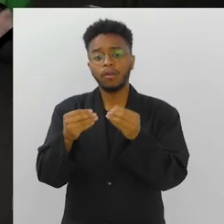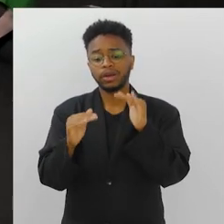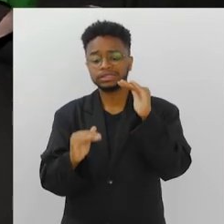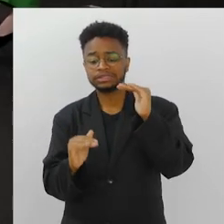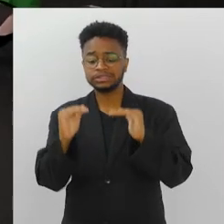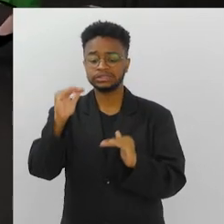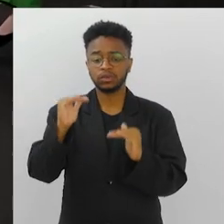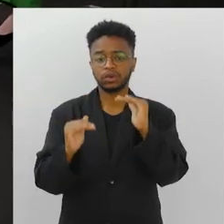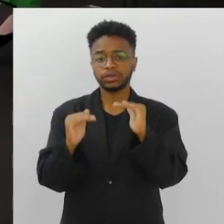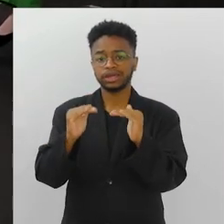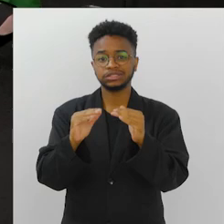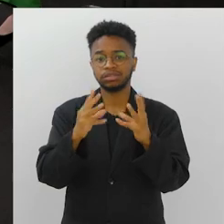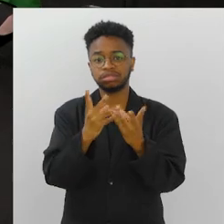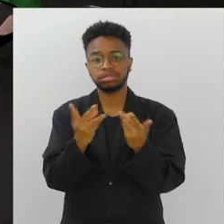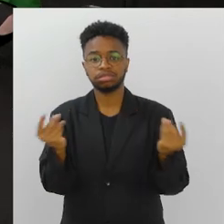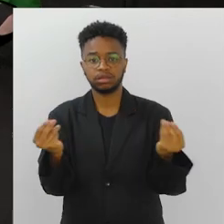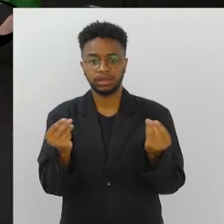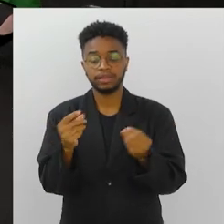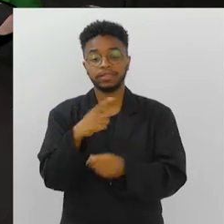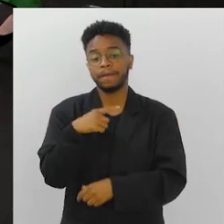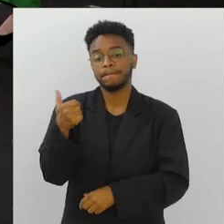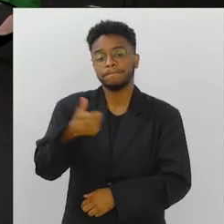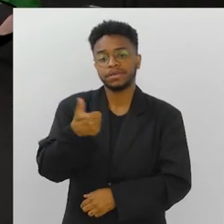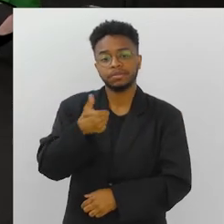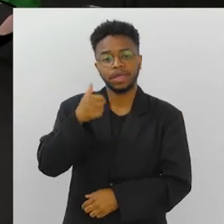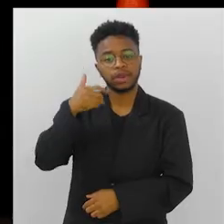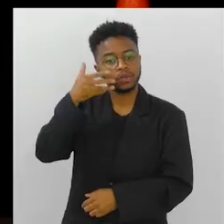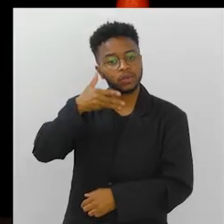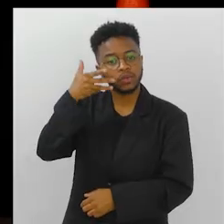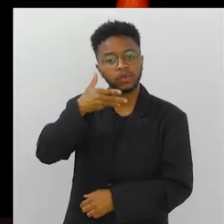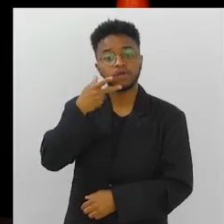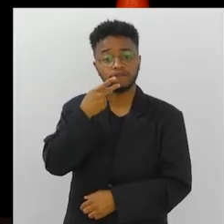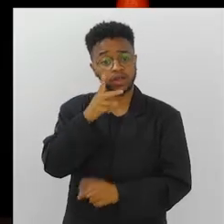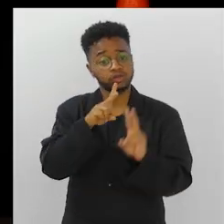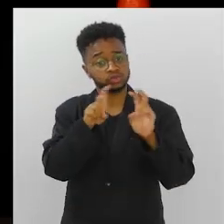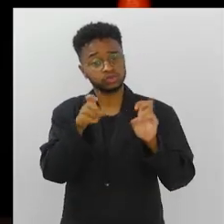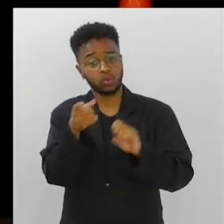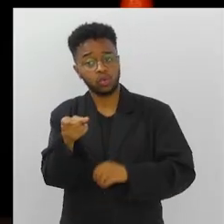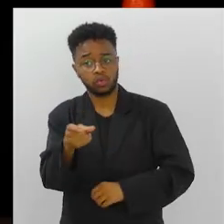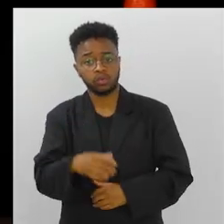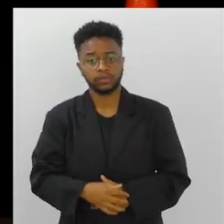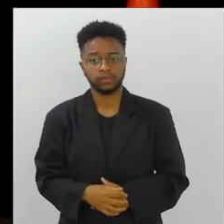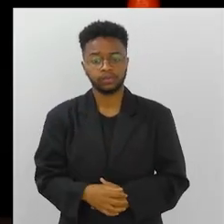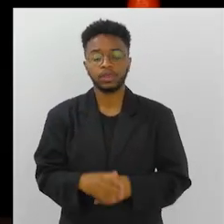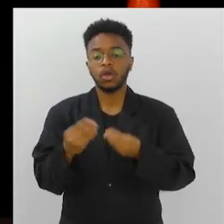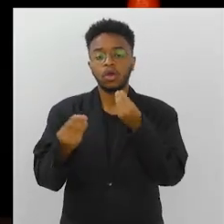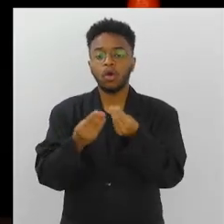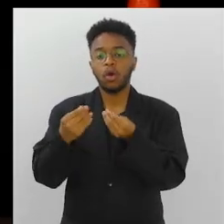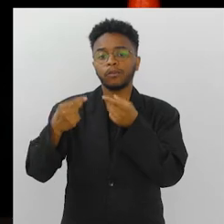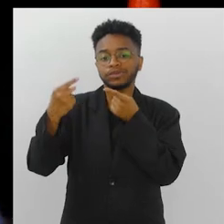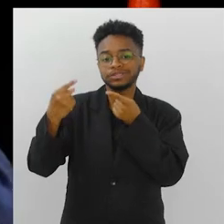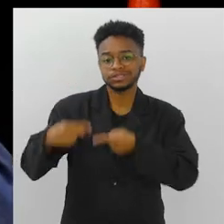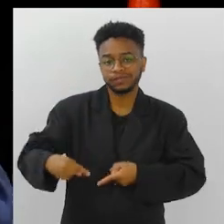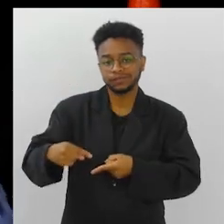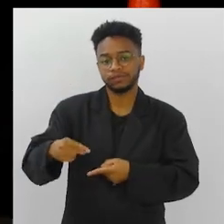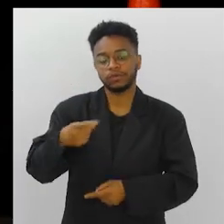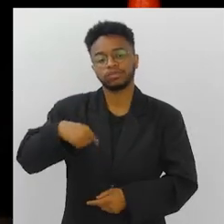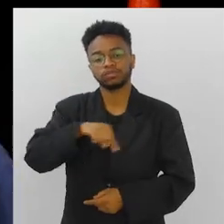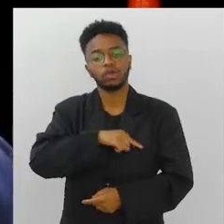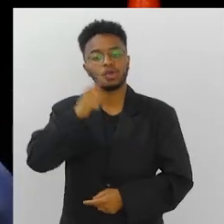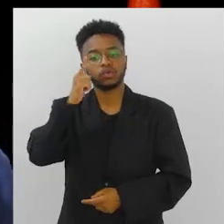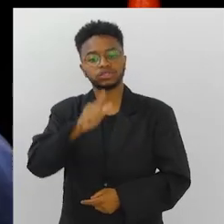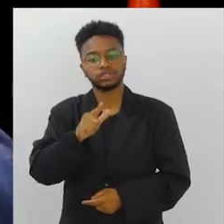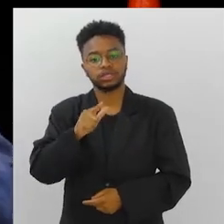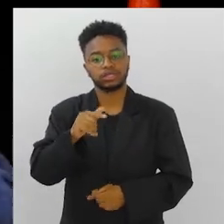reduz a desigualdade. O primeiro painel que a gente vai ter fora, a mesa de abertura, fala justamente sobre isso, os desafios de